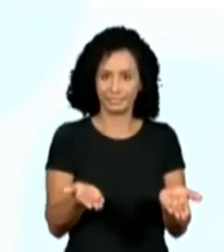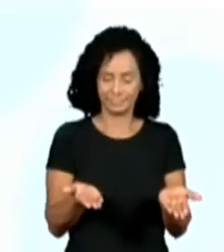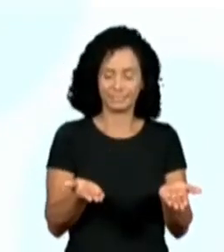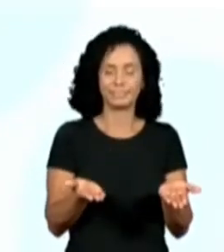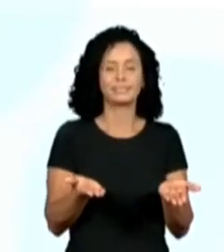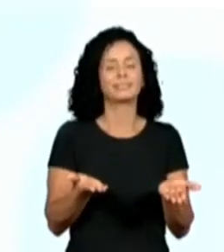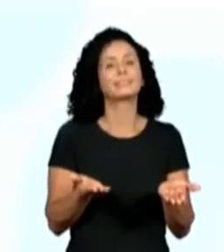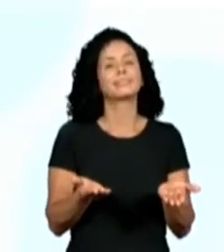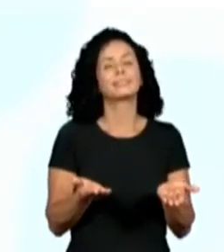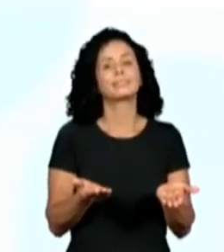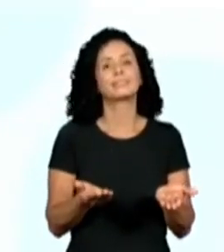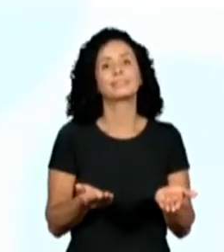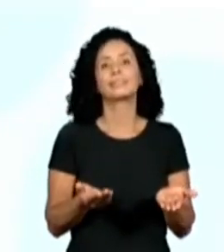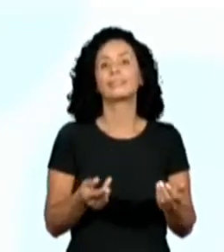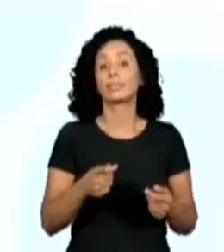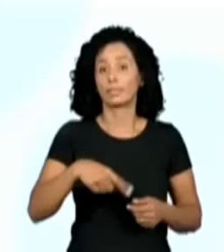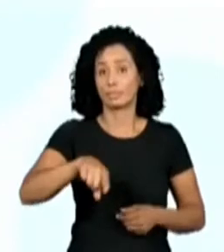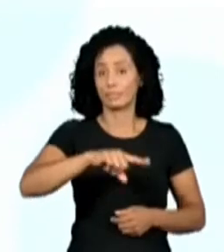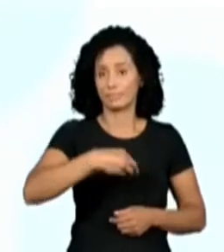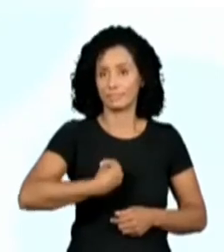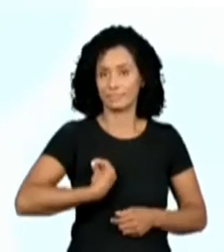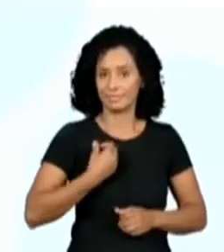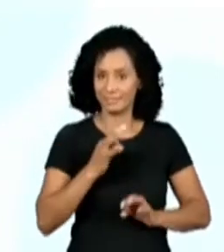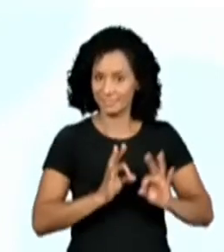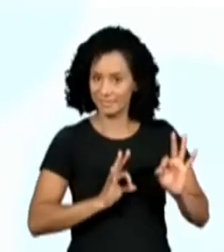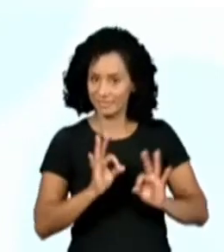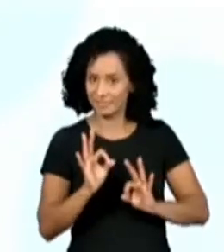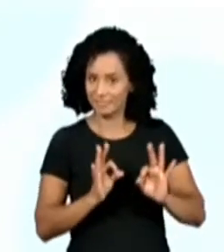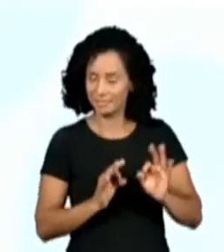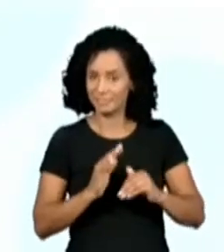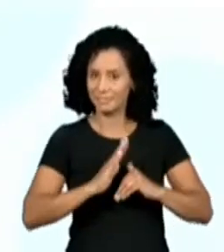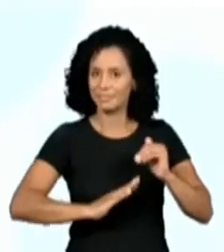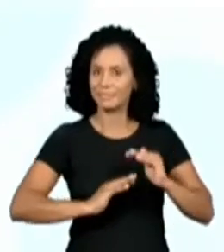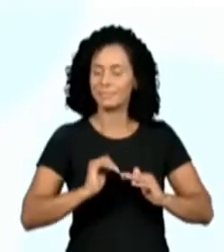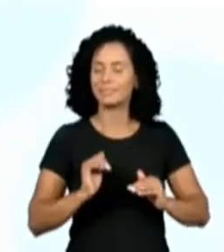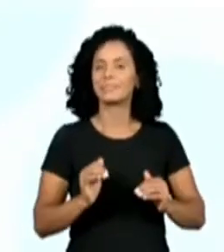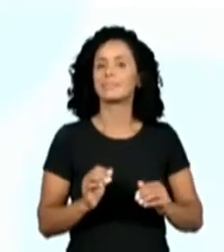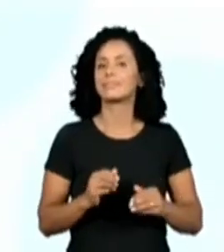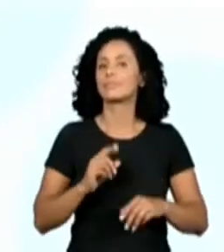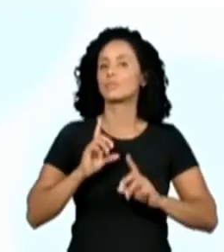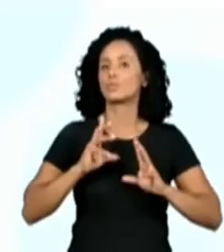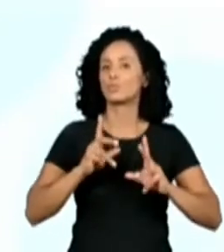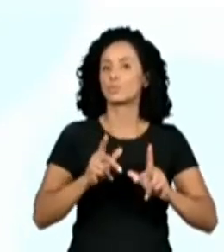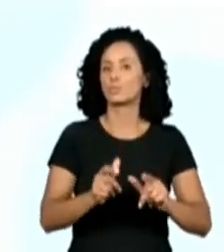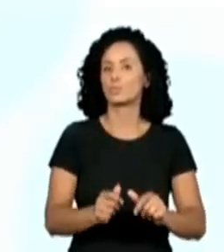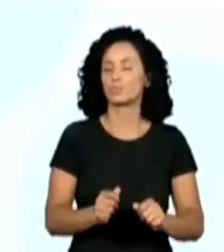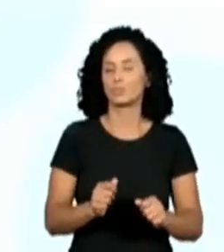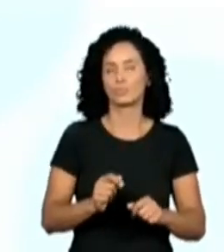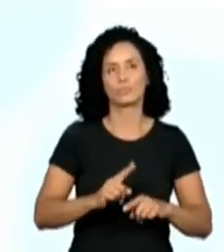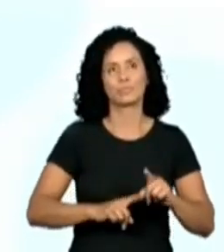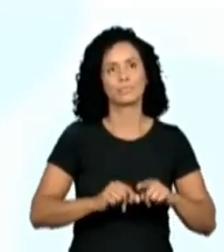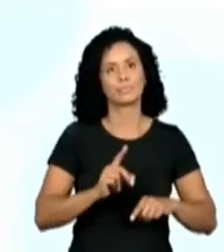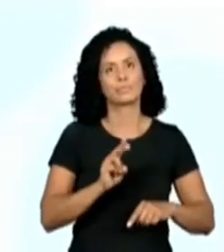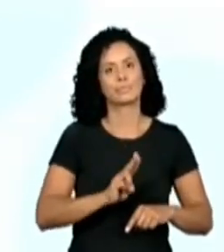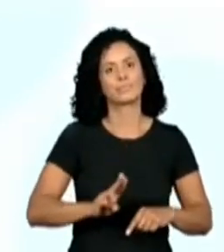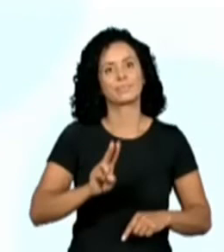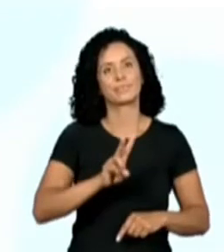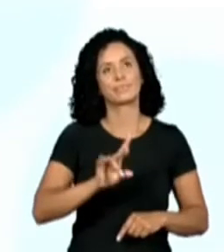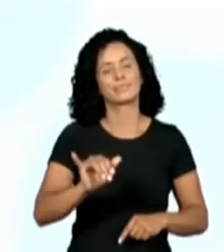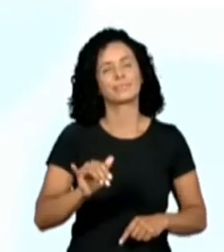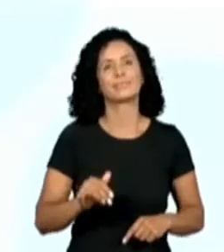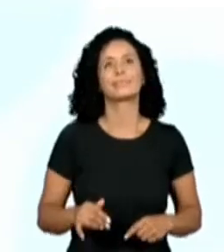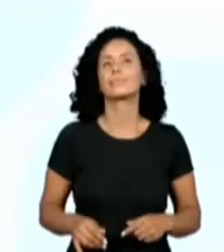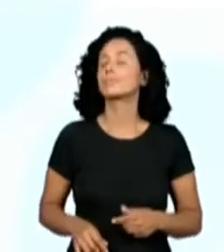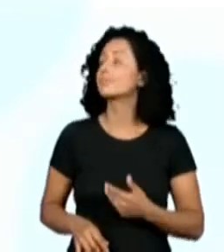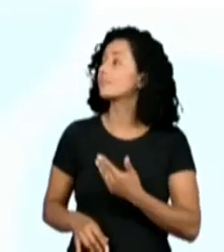livro também. Então, esteja aí preparado, a gente vai trabalhar com esse material todo. Right? And there we go. School